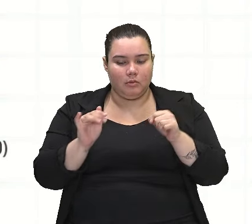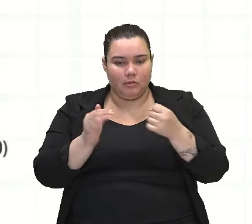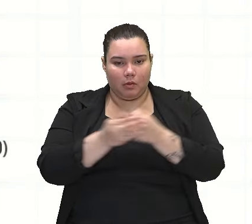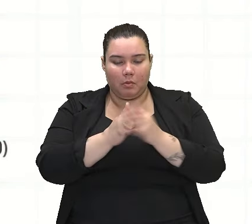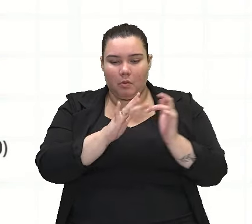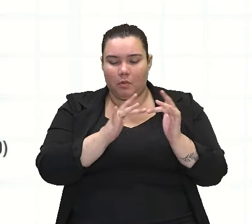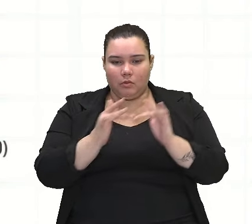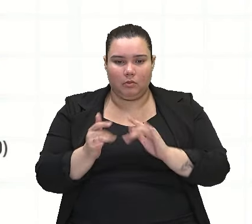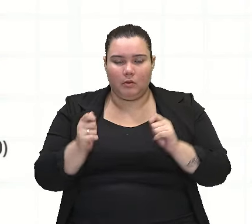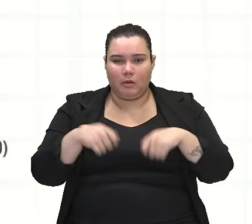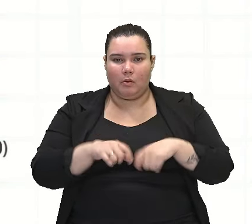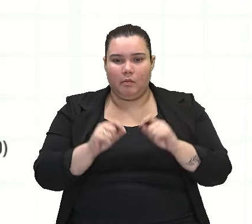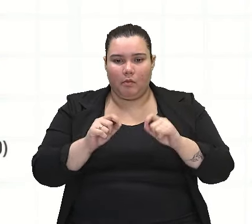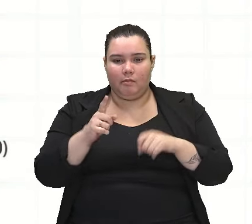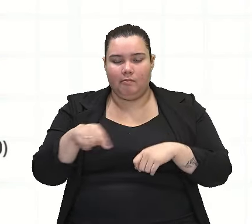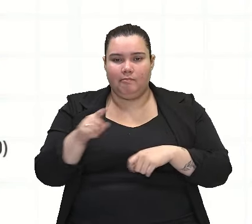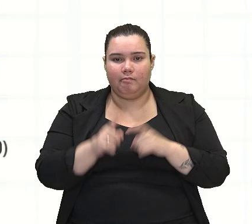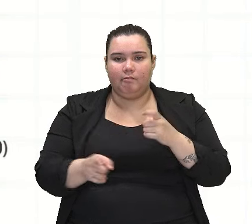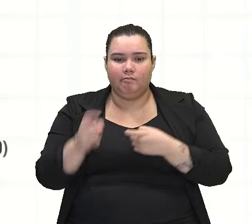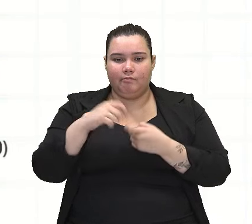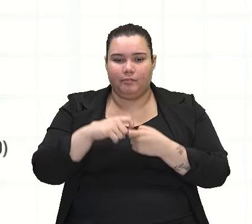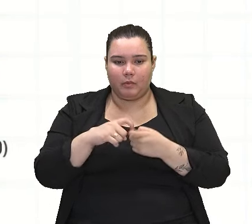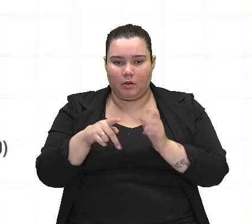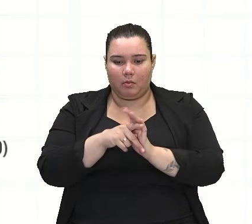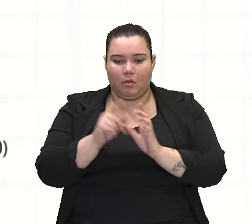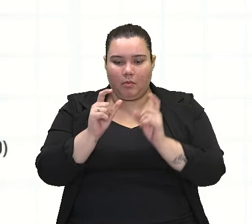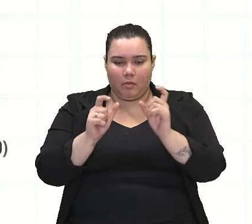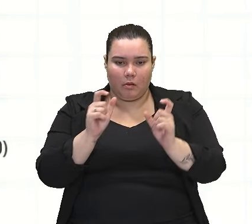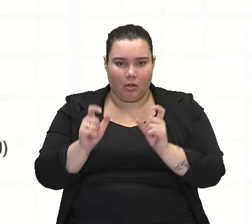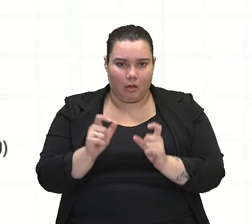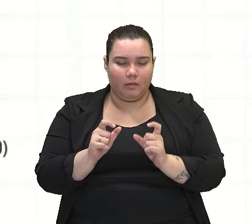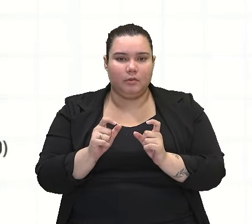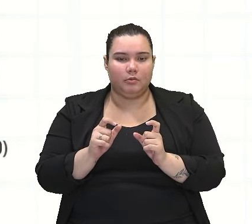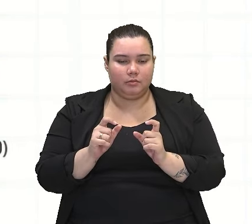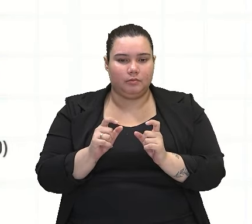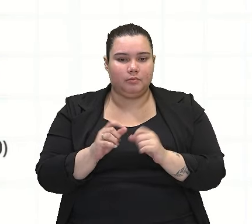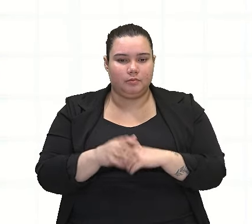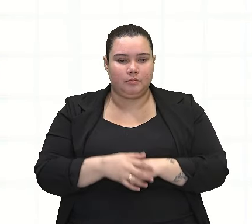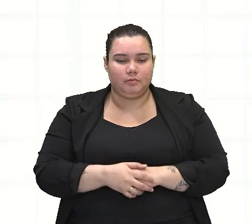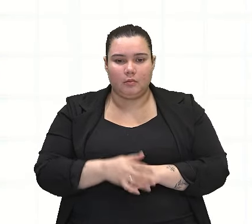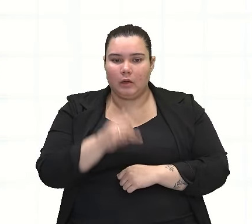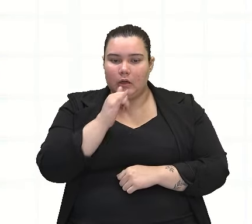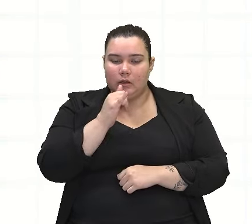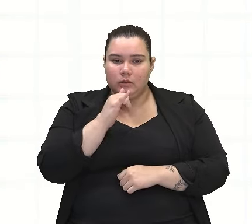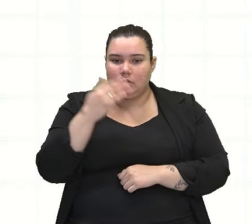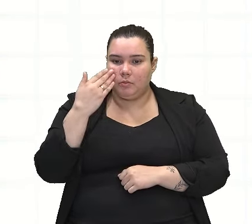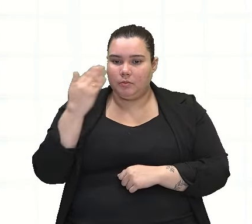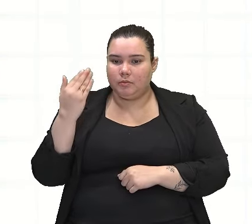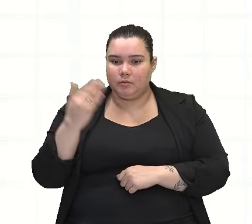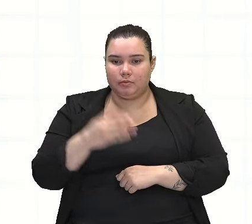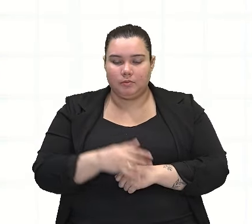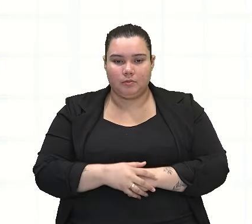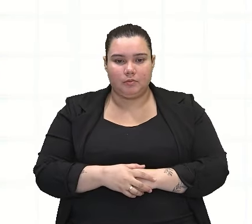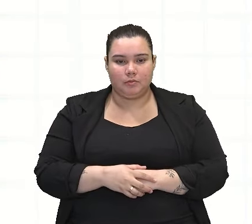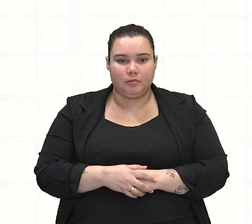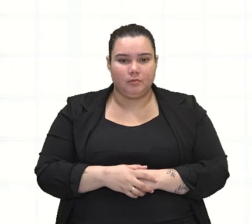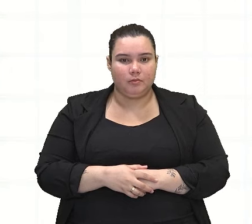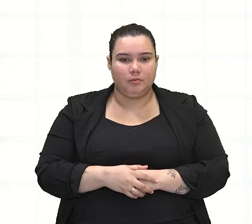permitir que você recupere esse termo que foi omitido. Vamos ao exemplo? Olha aqui.